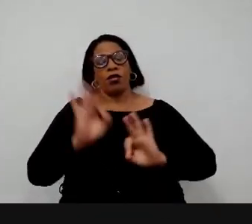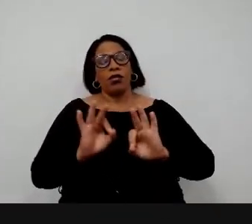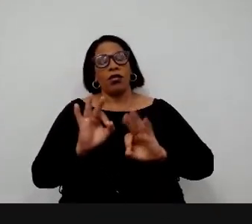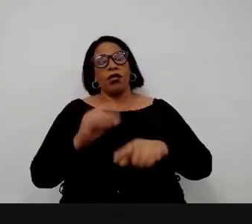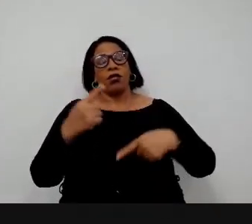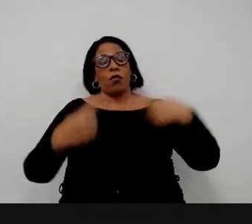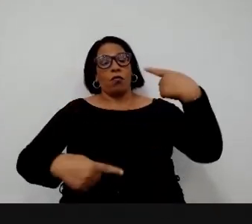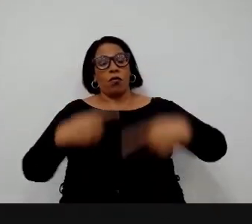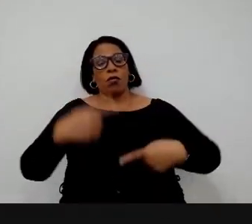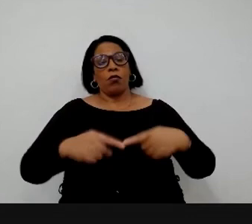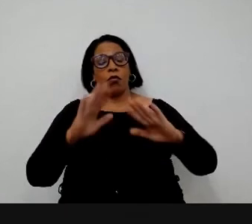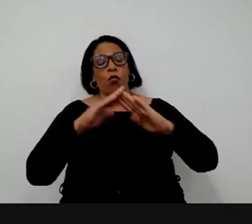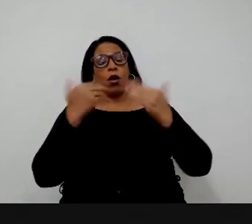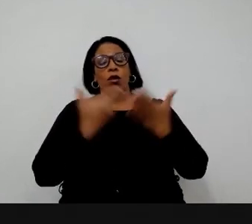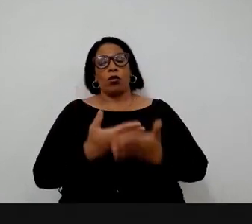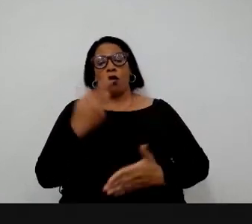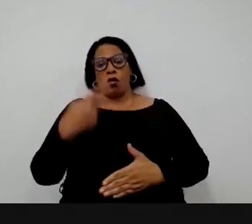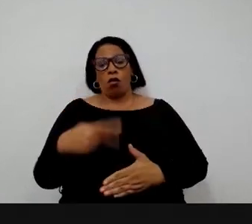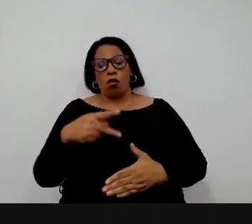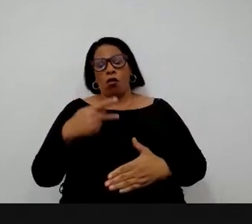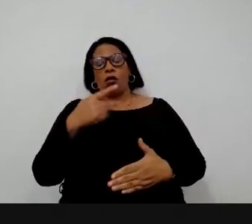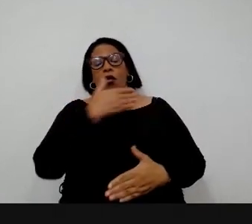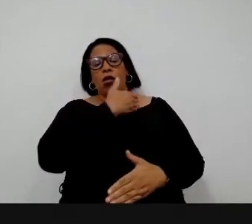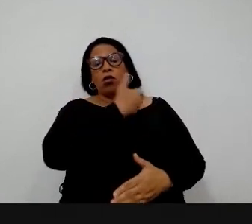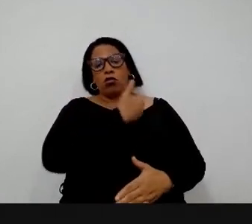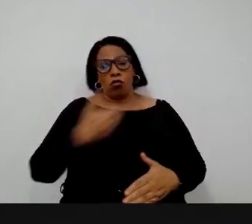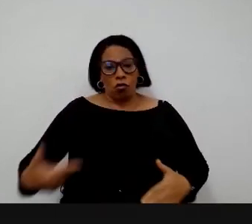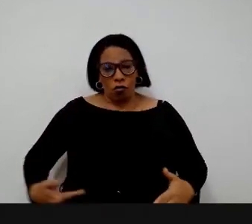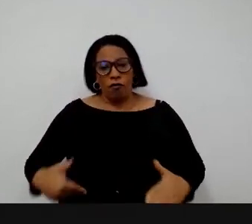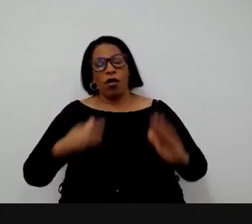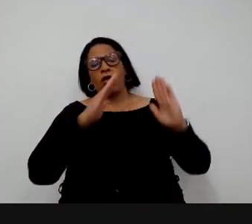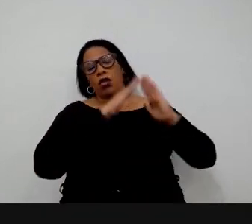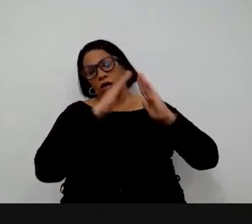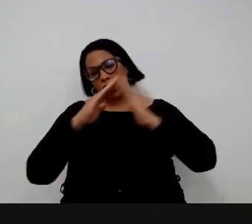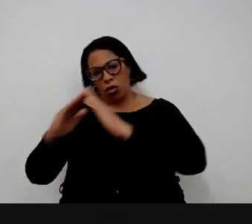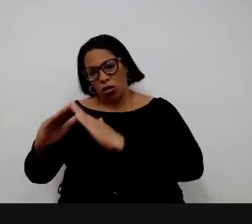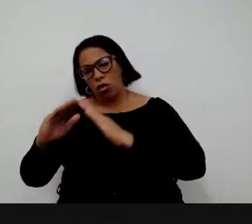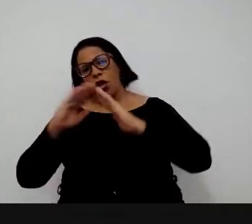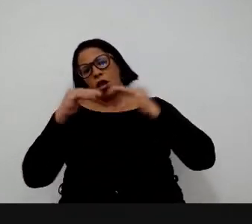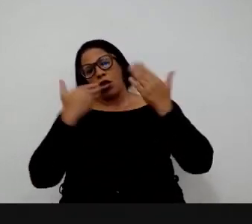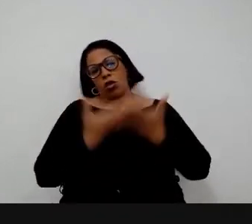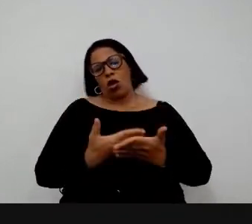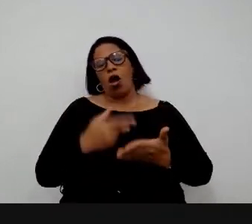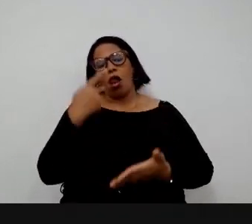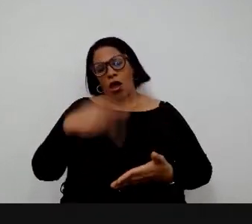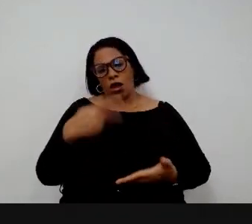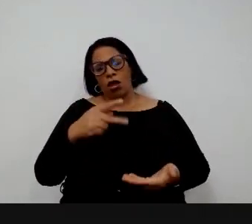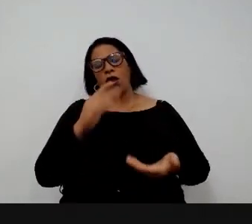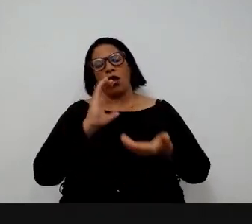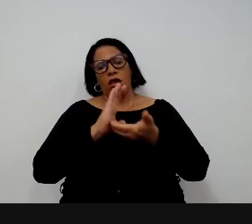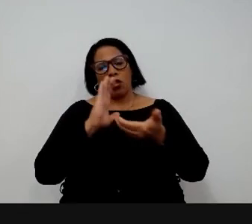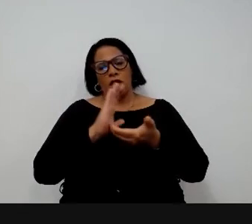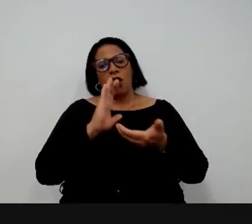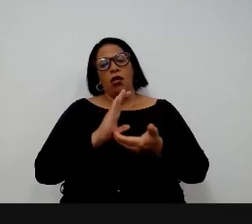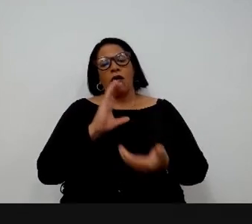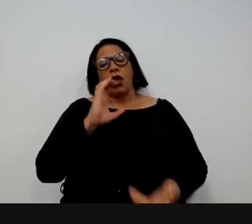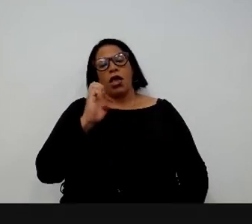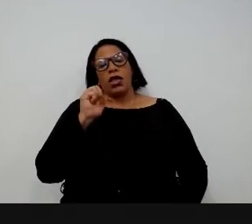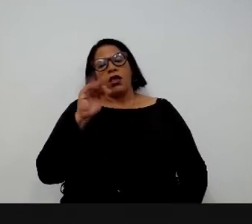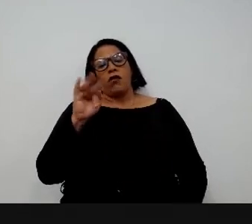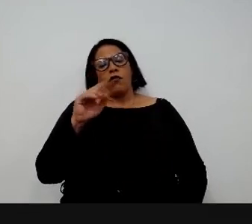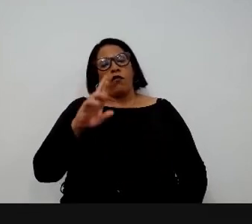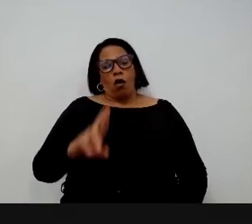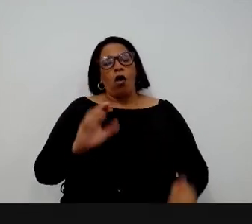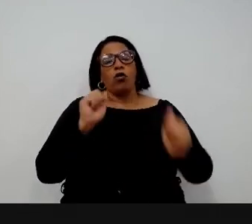políticas públicas e uma escola de governo e as escolas de governo obviamente que o Cefor é parte dessa rede junto com Enap